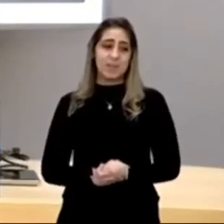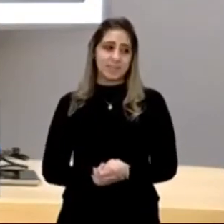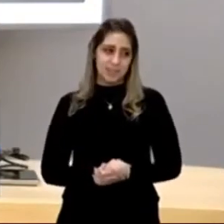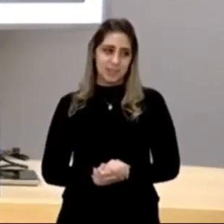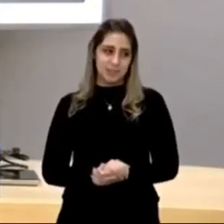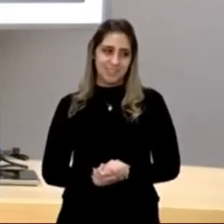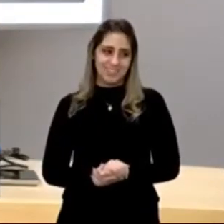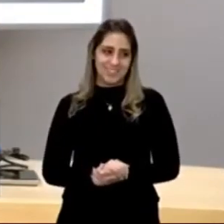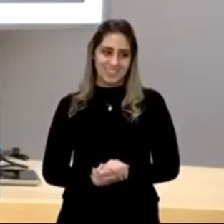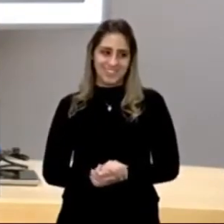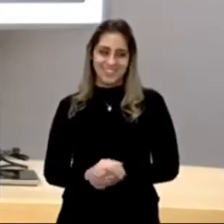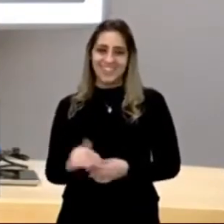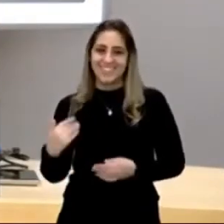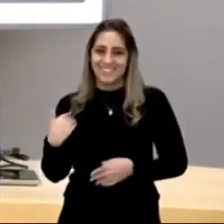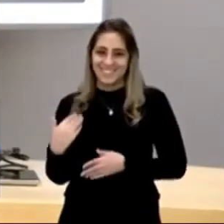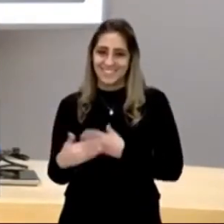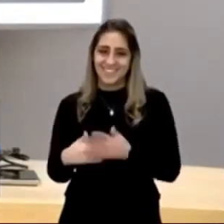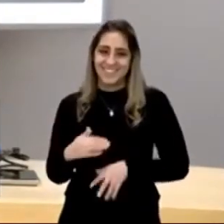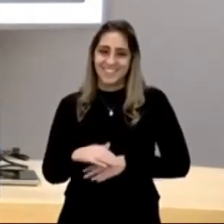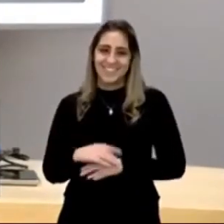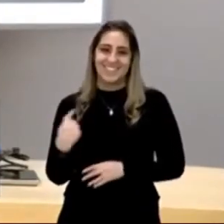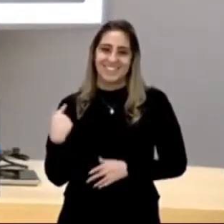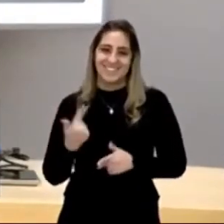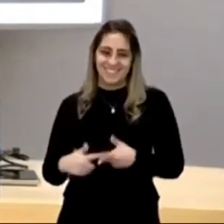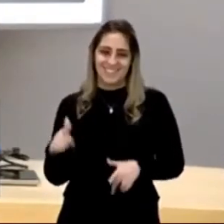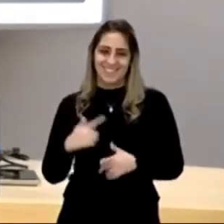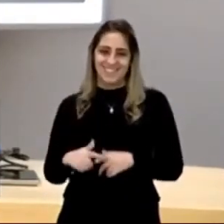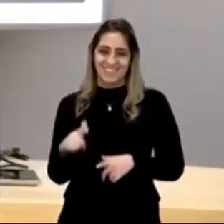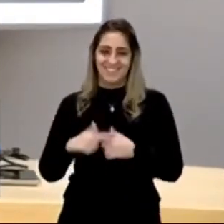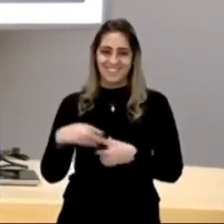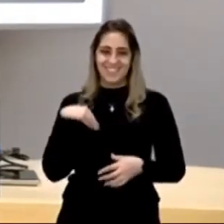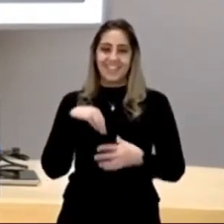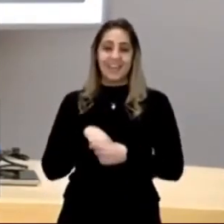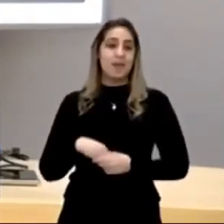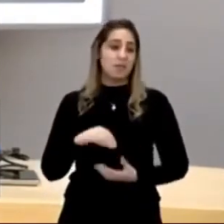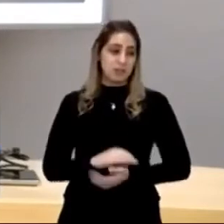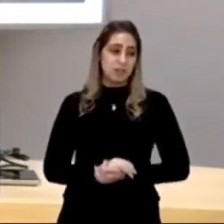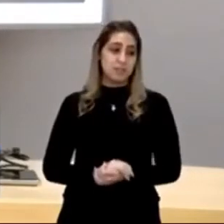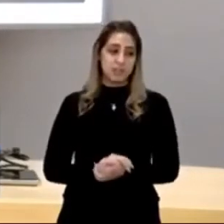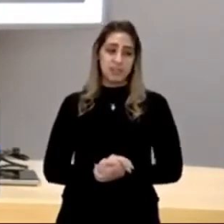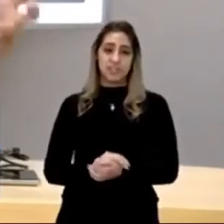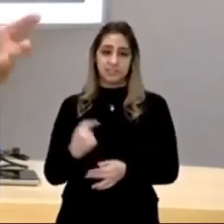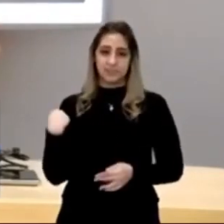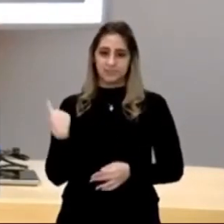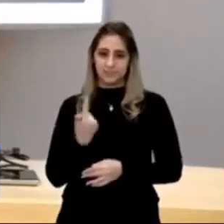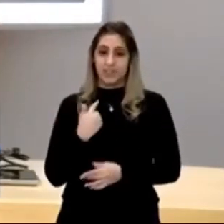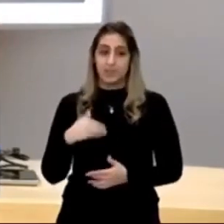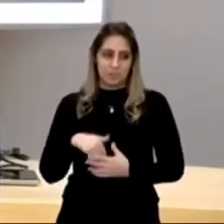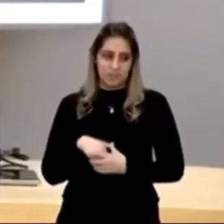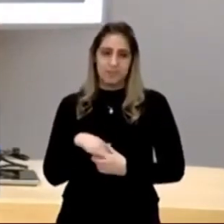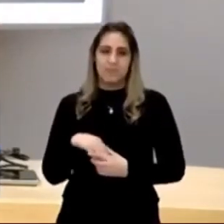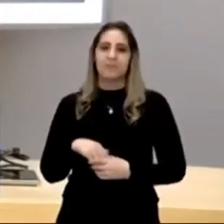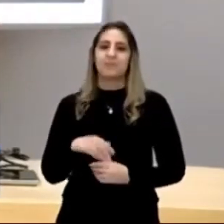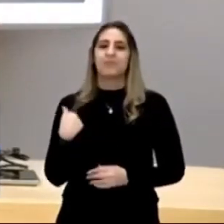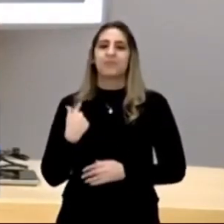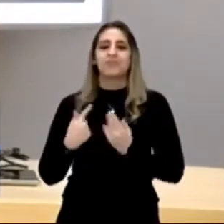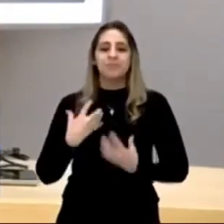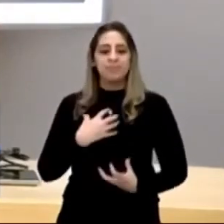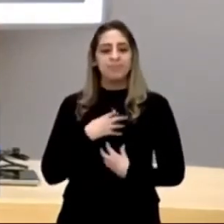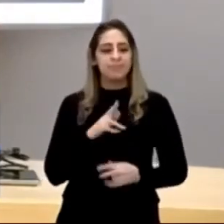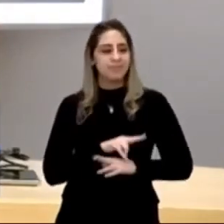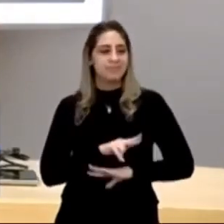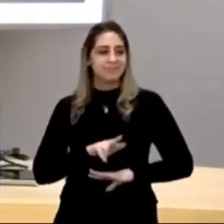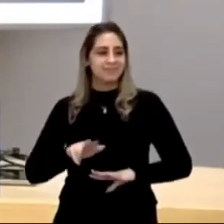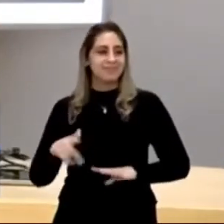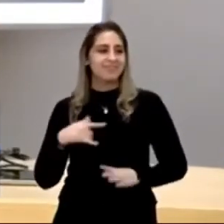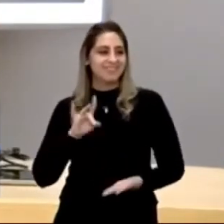nas tribos pode ter algum problema, ou seja, muita elucubração, muita investigação, muitas especulações sobre o que